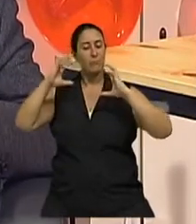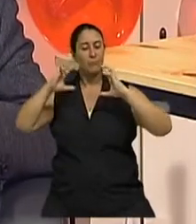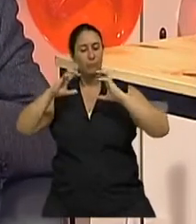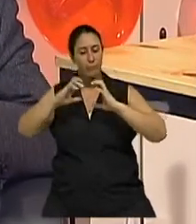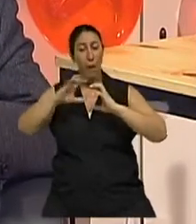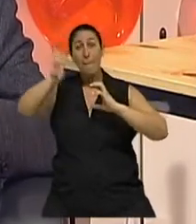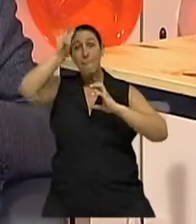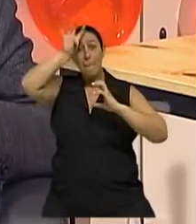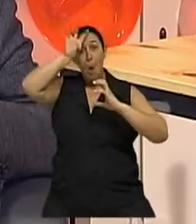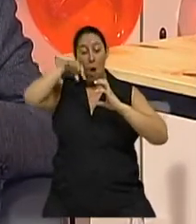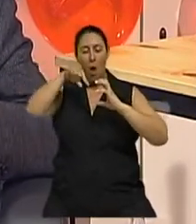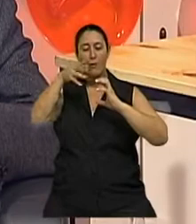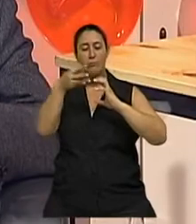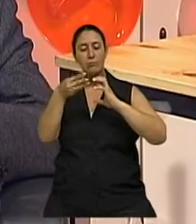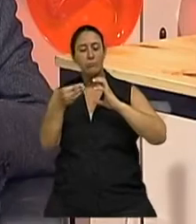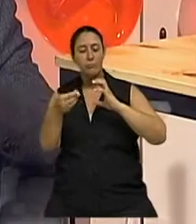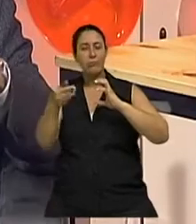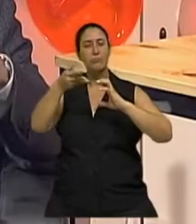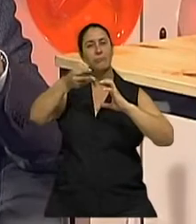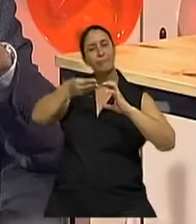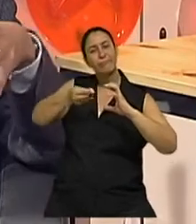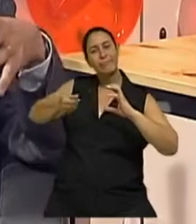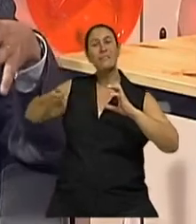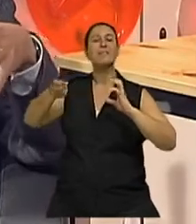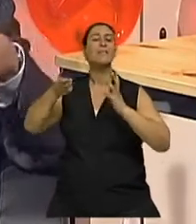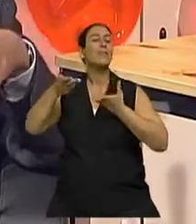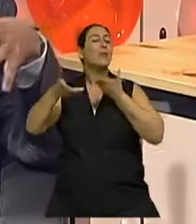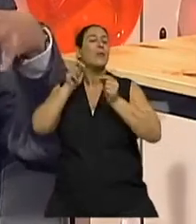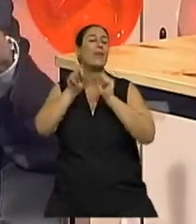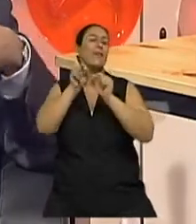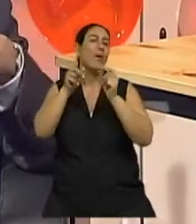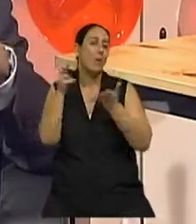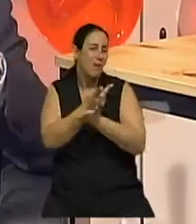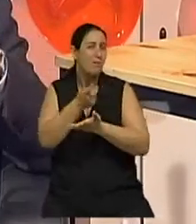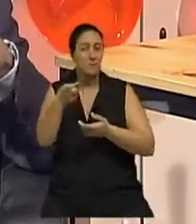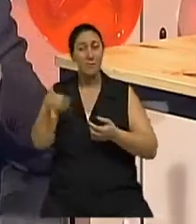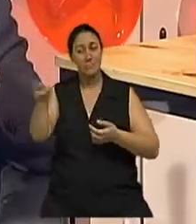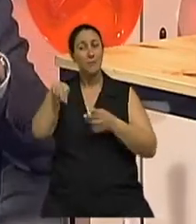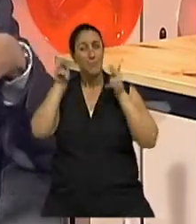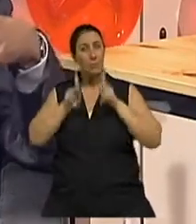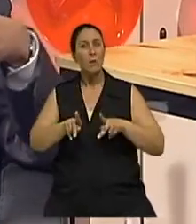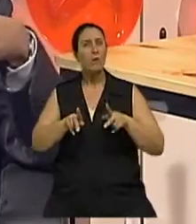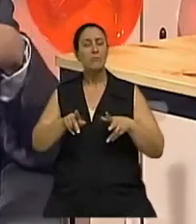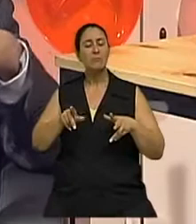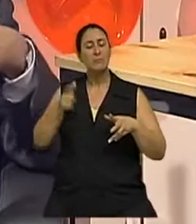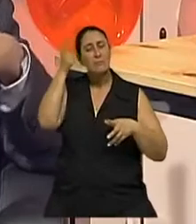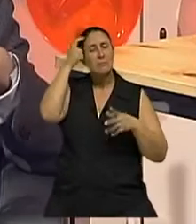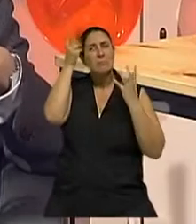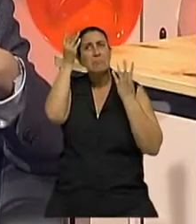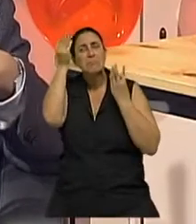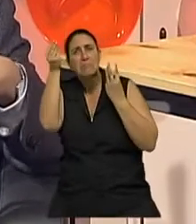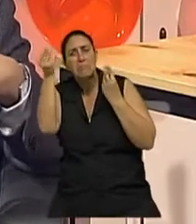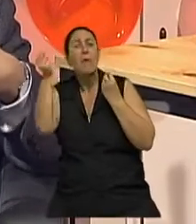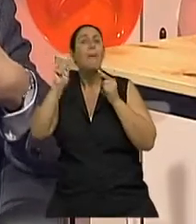ela diminui, mas por outro lado, ele é muito mais integrado, né? As diferentes áreas do cérebro estão